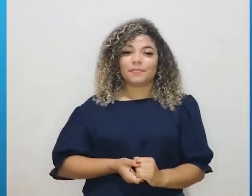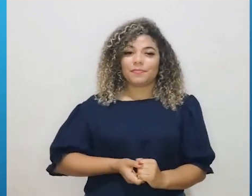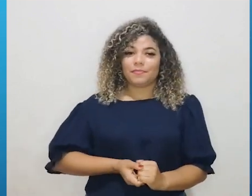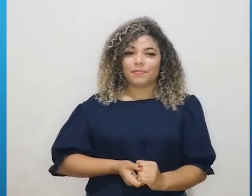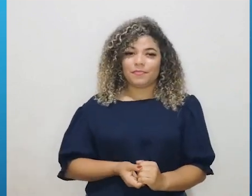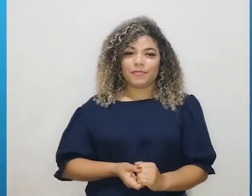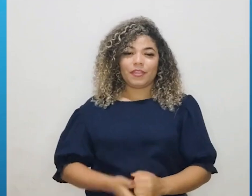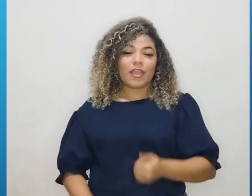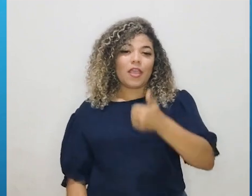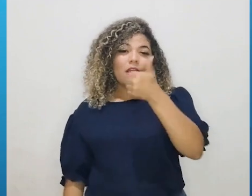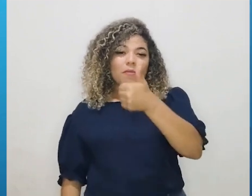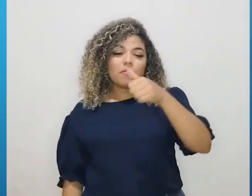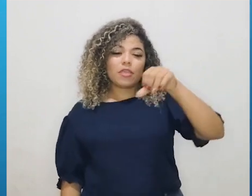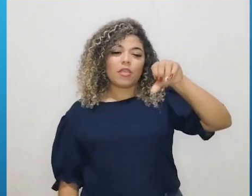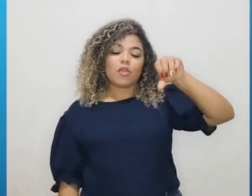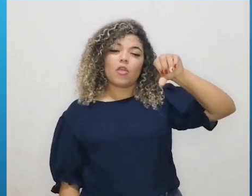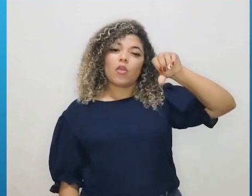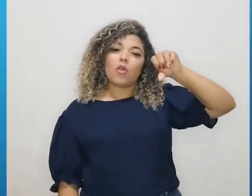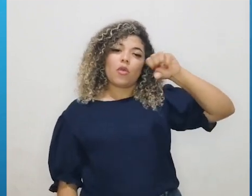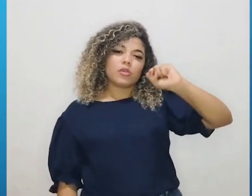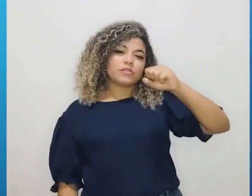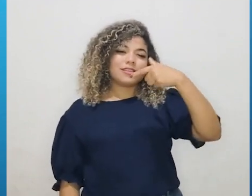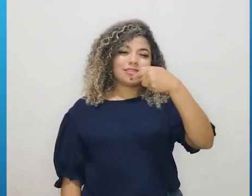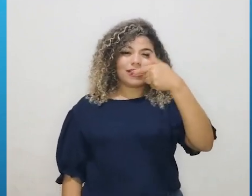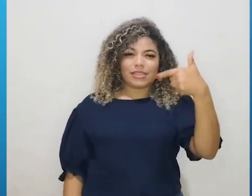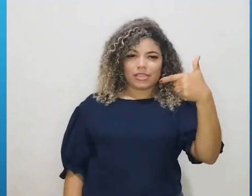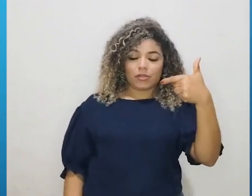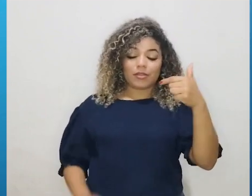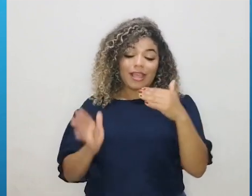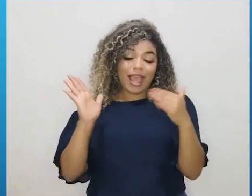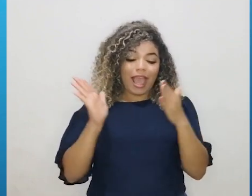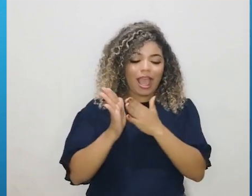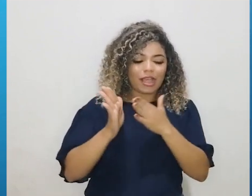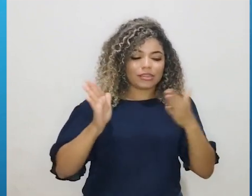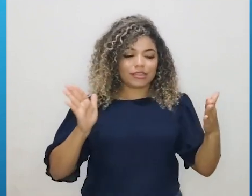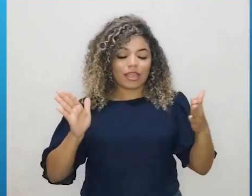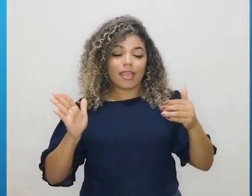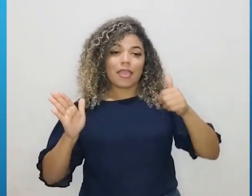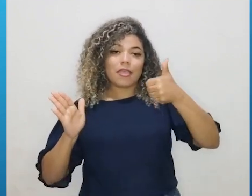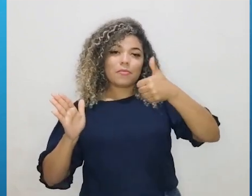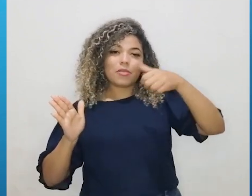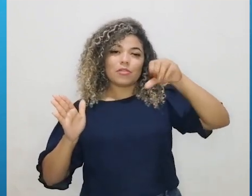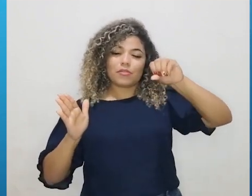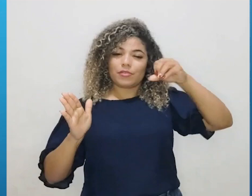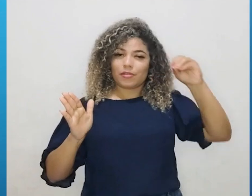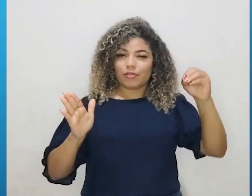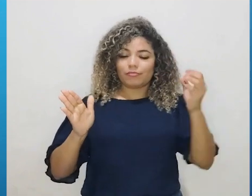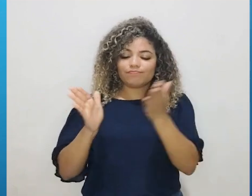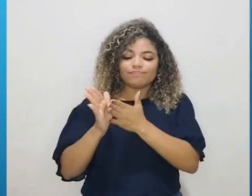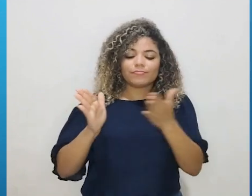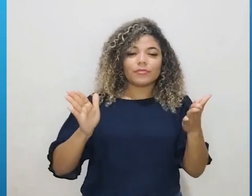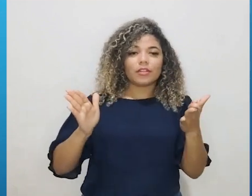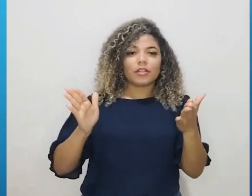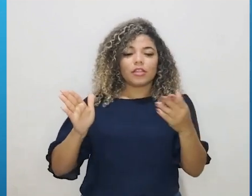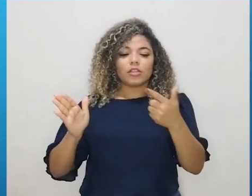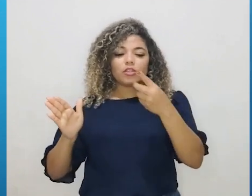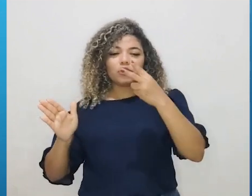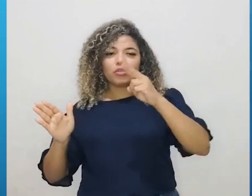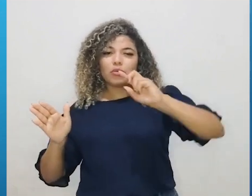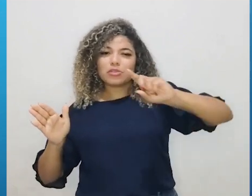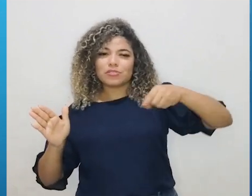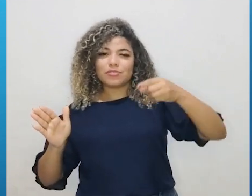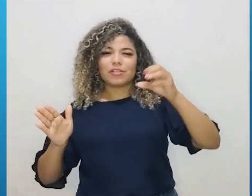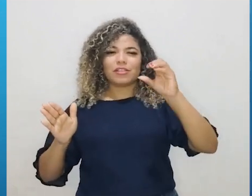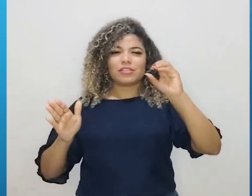em 1872 a 1890, tivemos aqui de 2,01